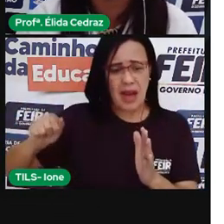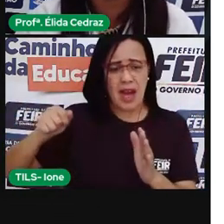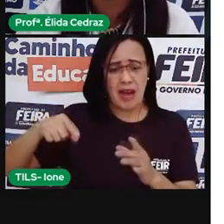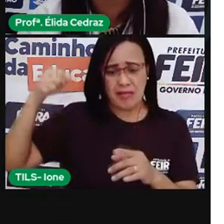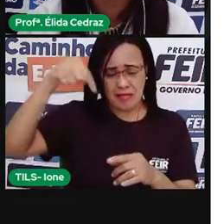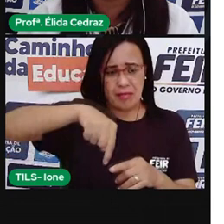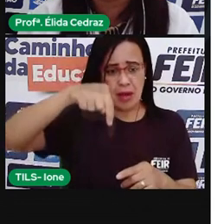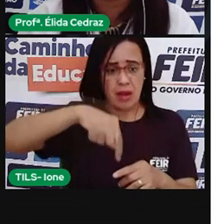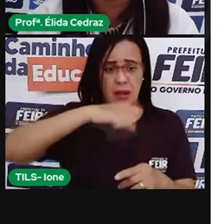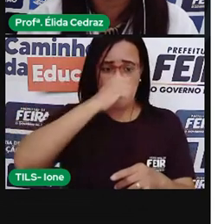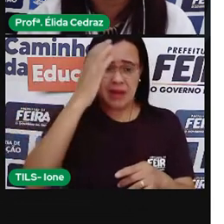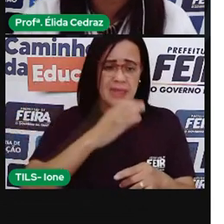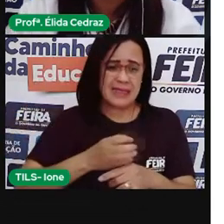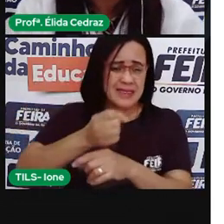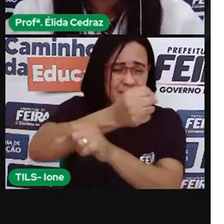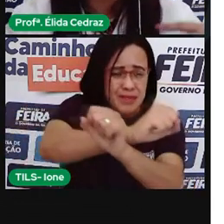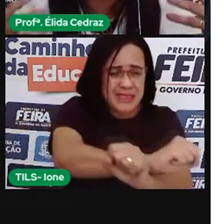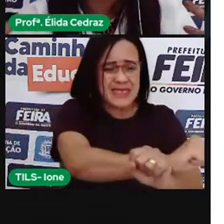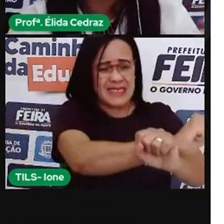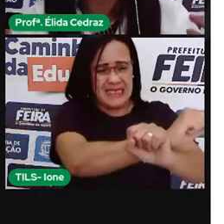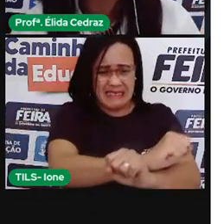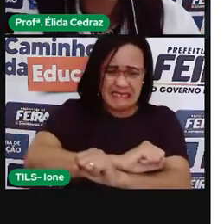Então, o que eles tiveram que fazer?